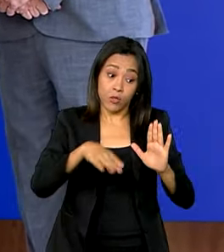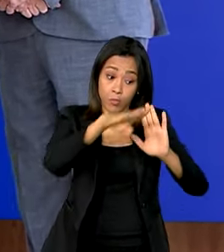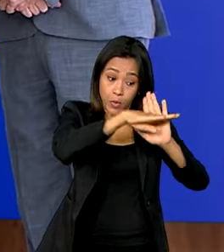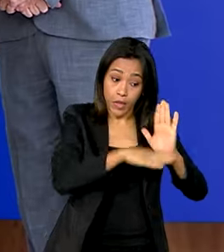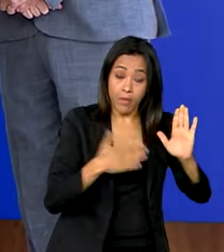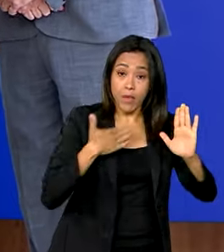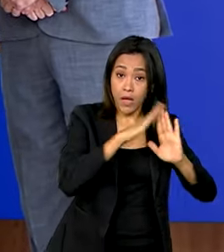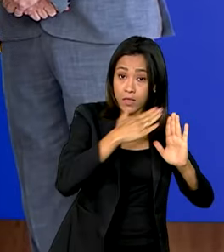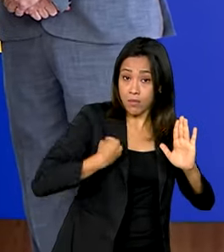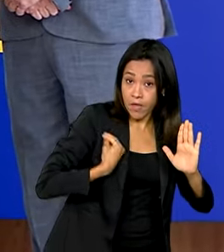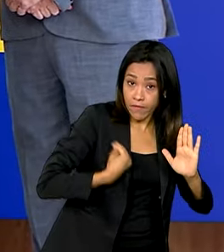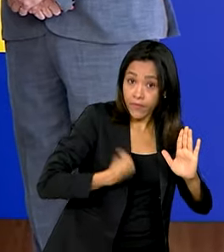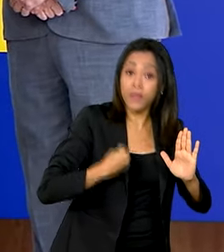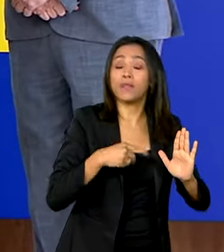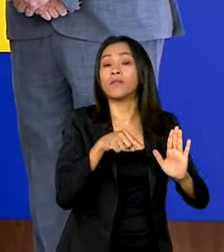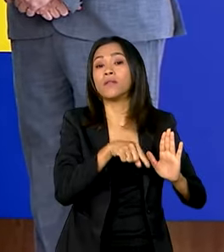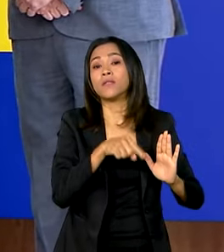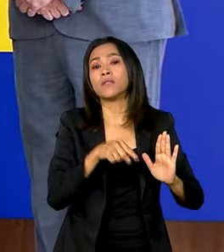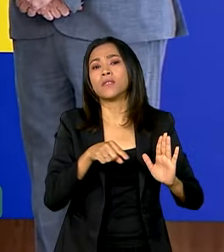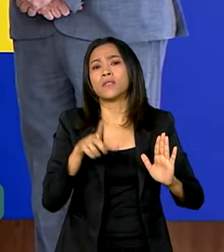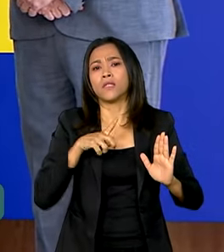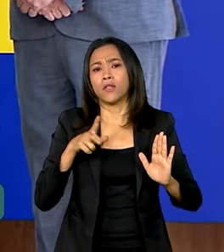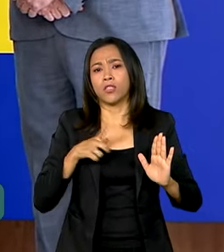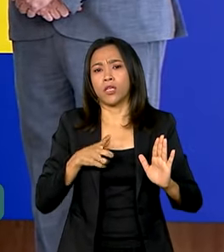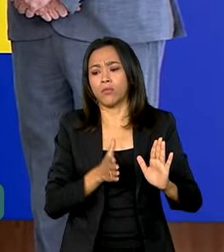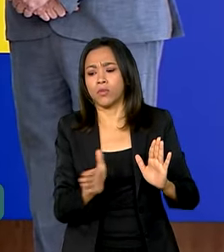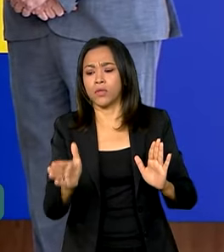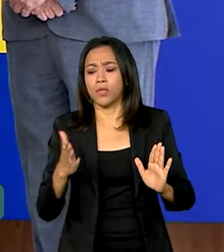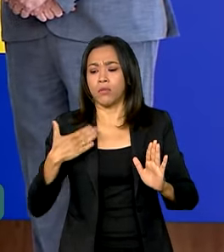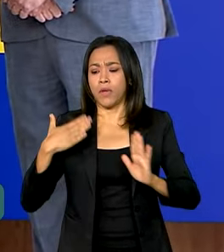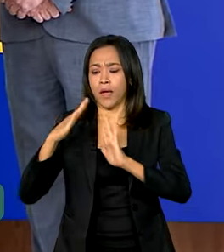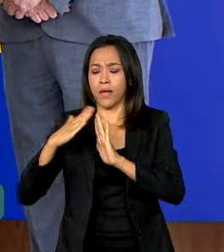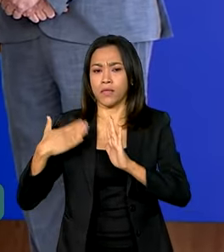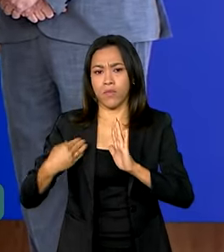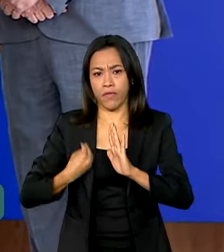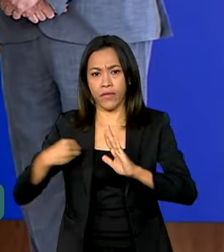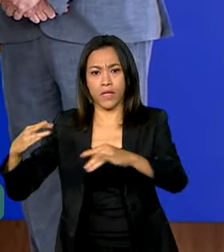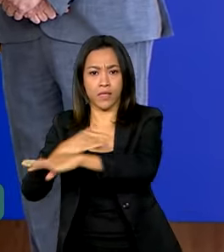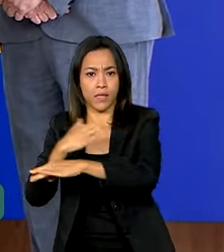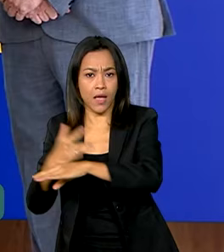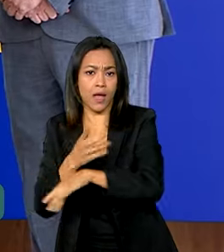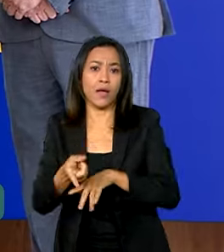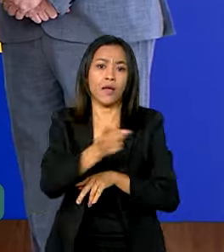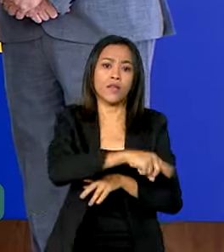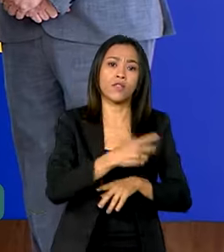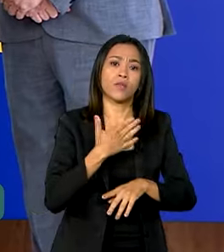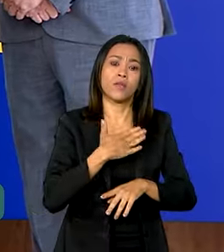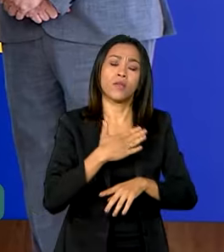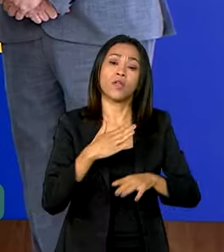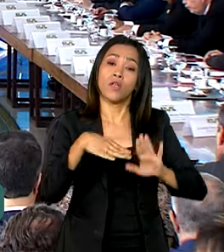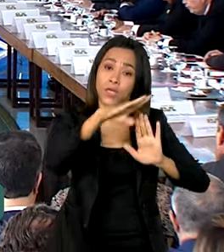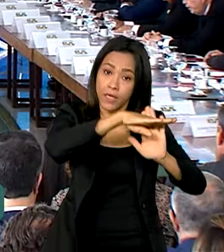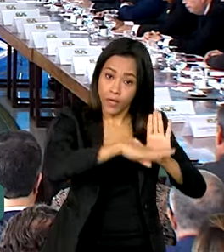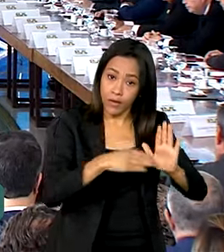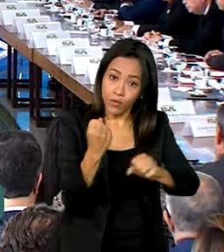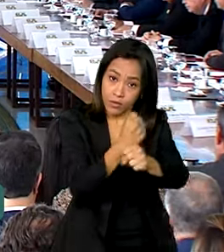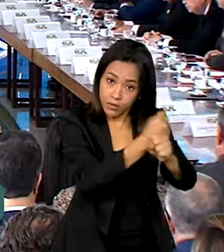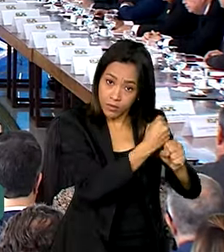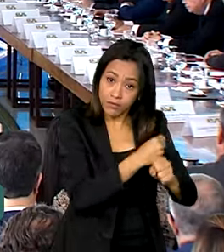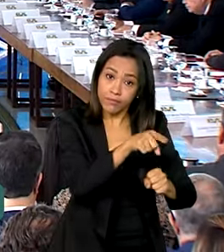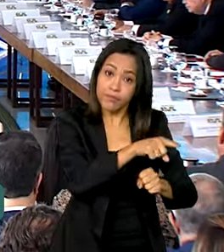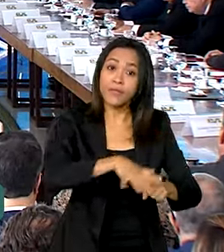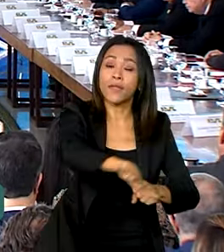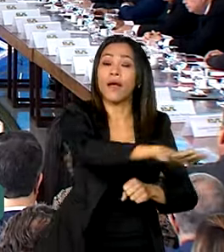subsidiado. E aí você inclui as três frentes, Minha Casa Minha Vida urbana, Minha Casa Minha Vida rural e Minha Casa Minha Vida entidade.